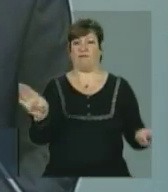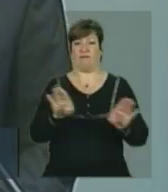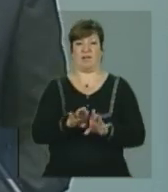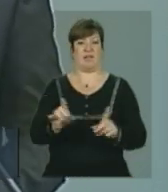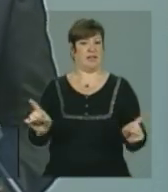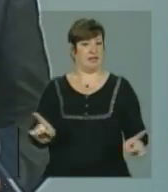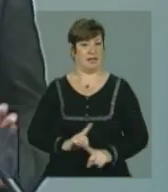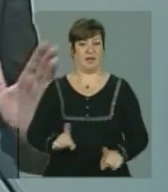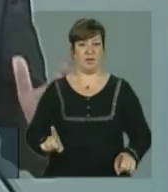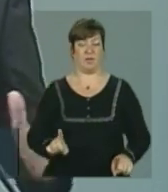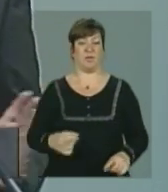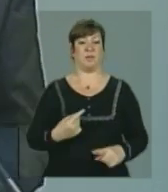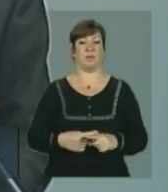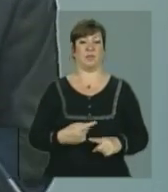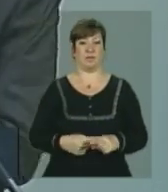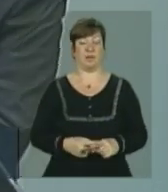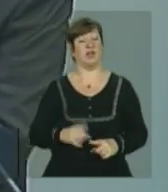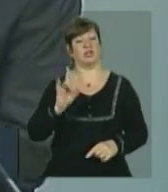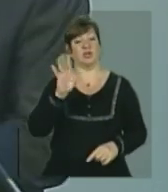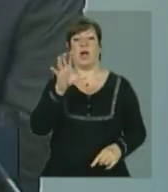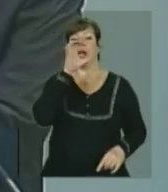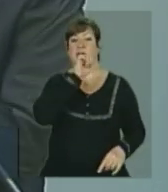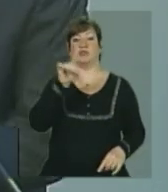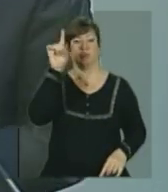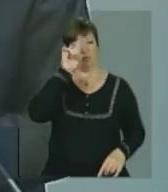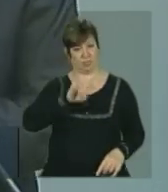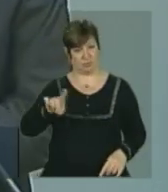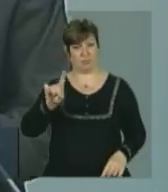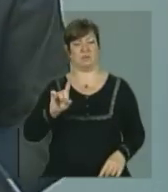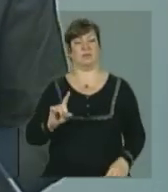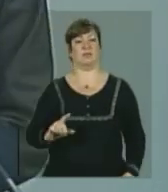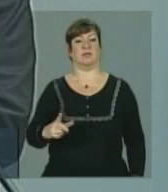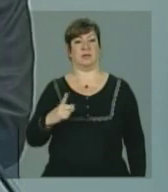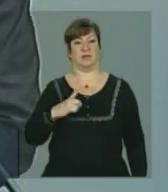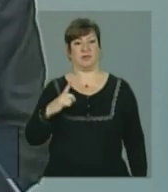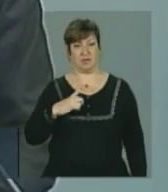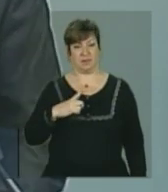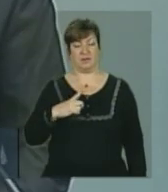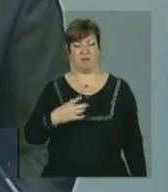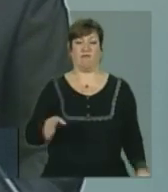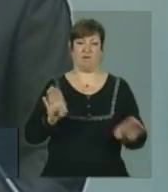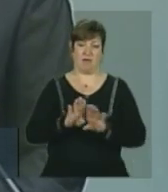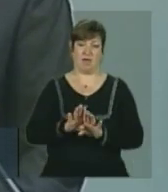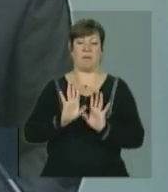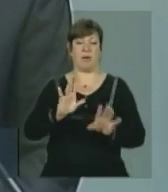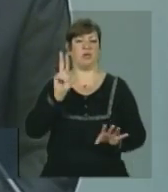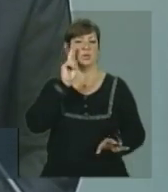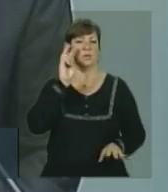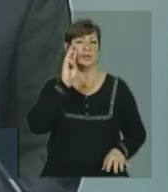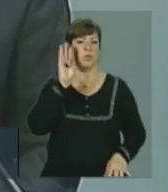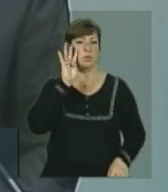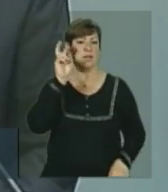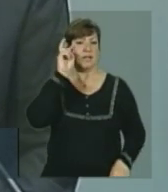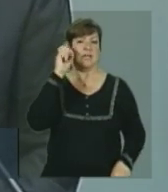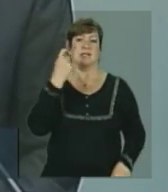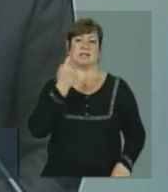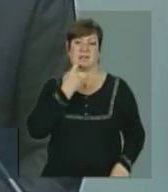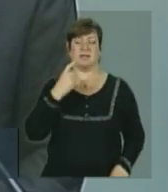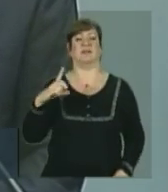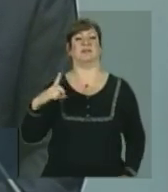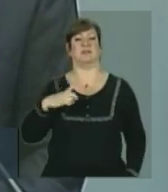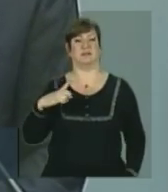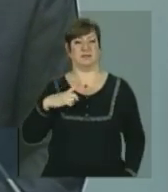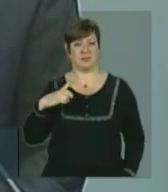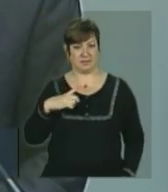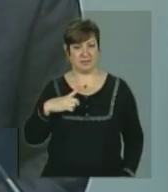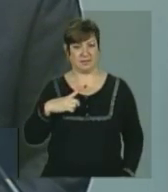Ou seja, com exceção dos finais de semana, que é sábado e domingo, todo, de segunda a sexta,